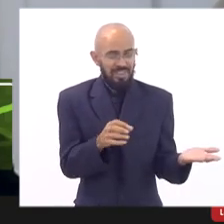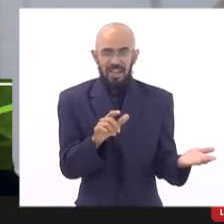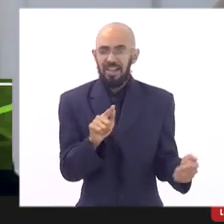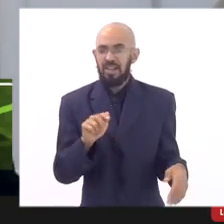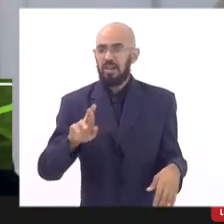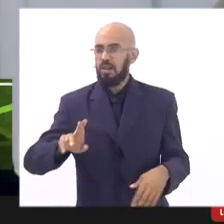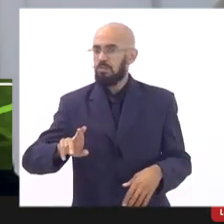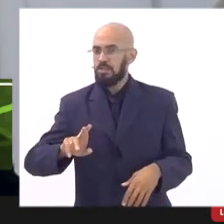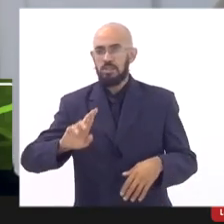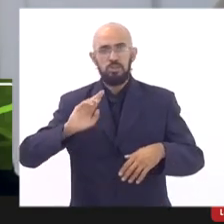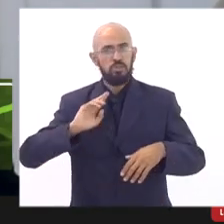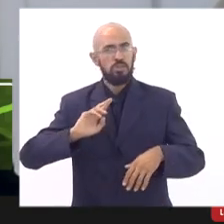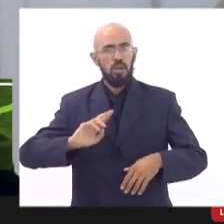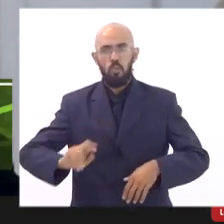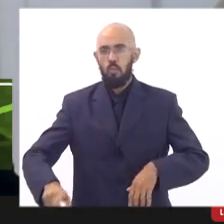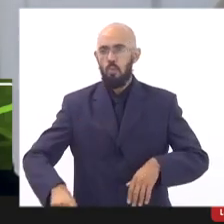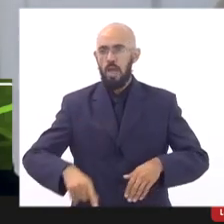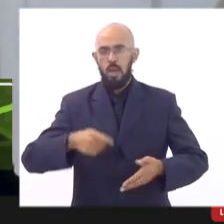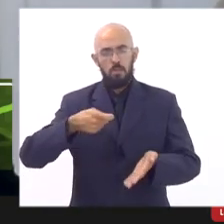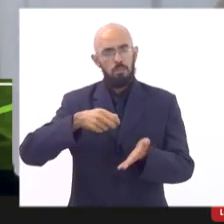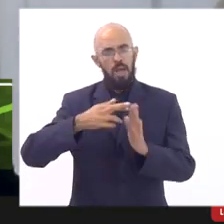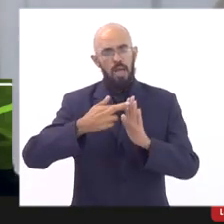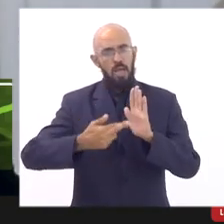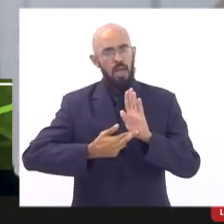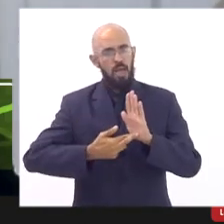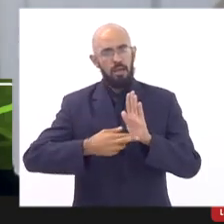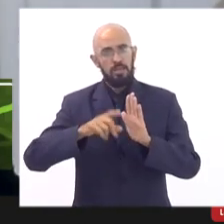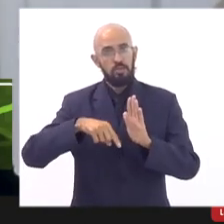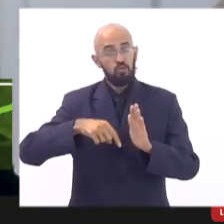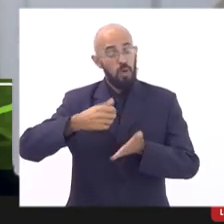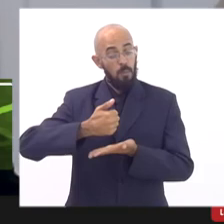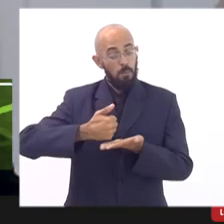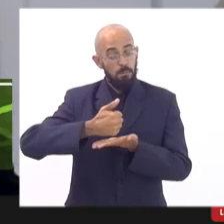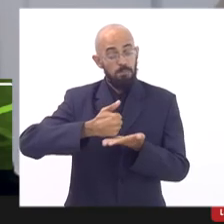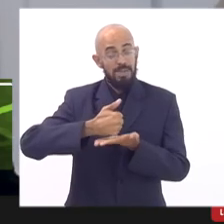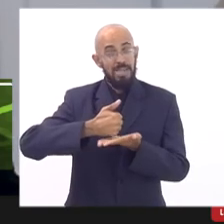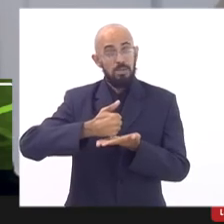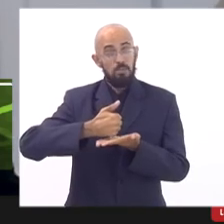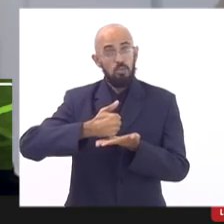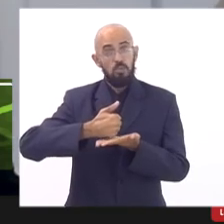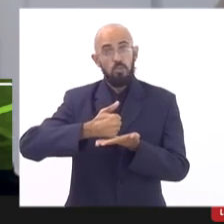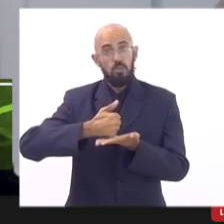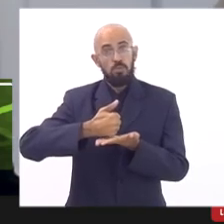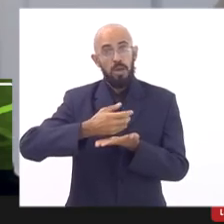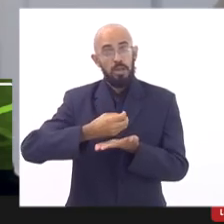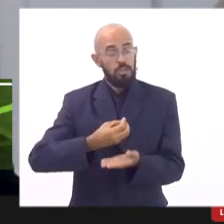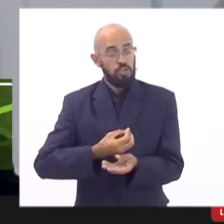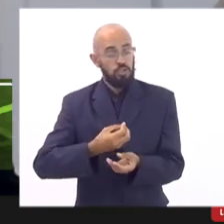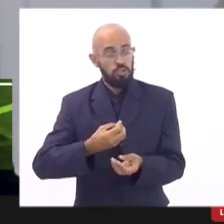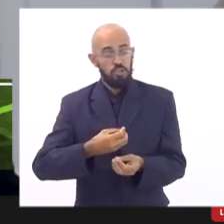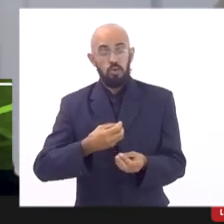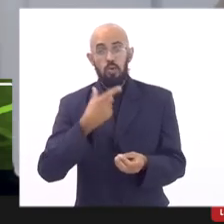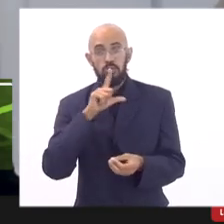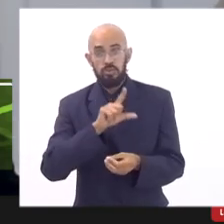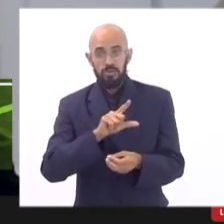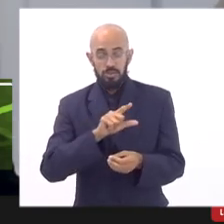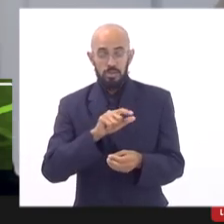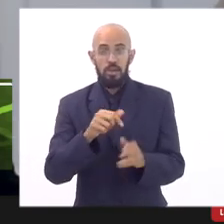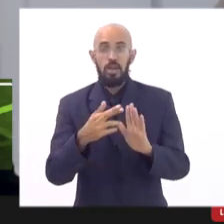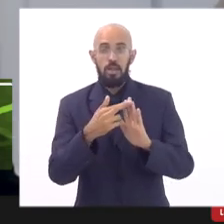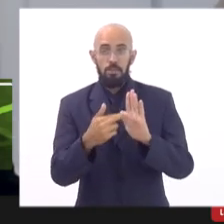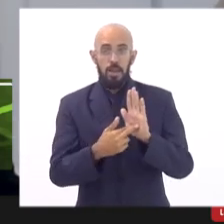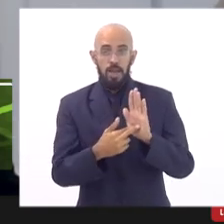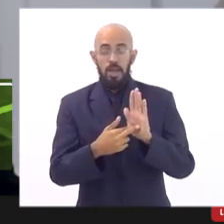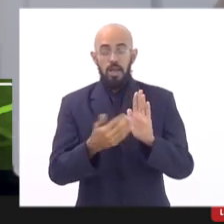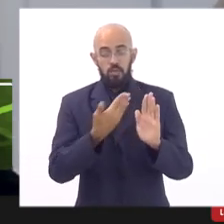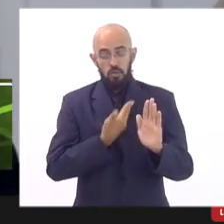é uma quantidade estipulada é uma quantidade mínima para que a gente atenda todos os parâmetros do governo federal que